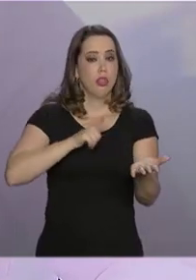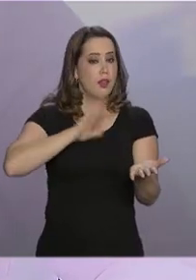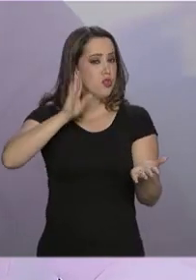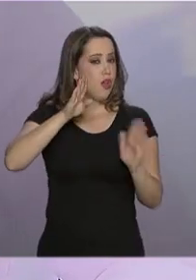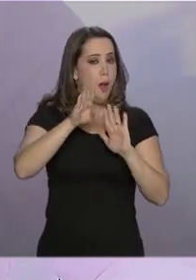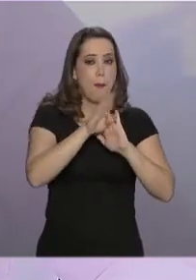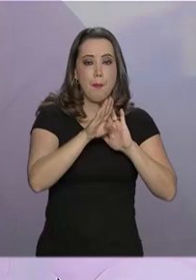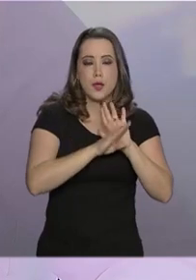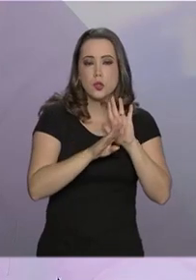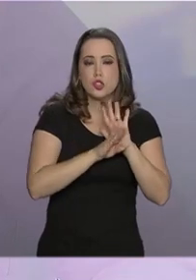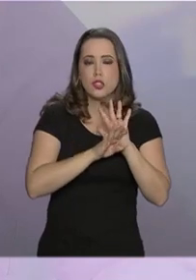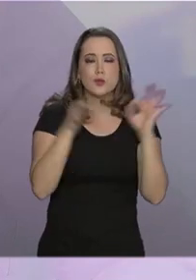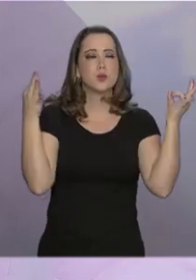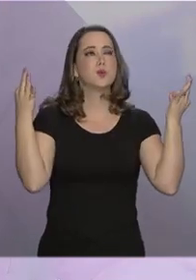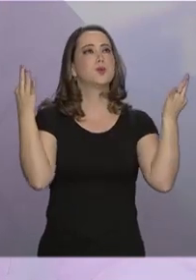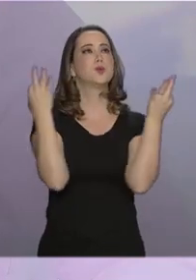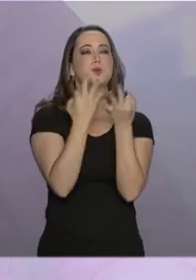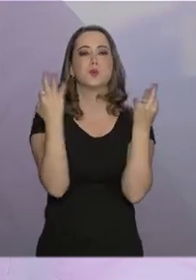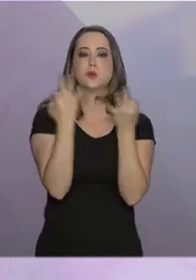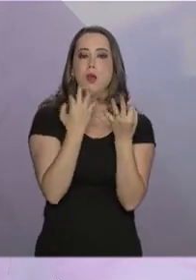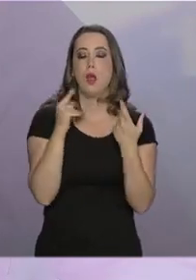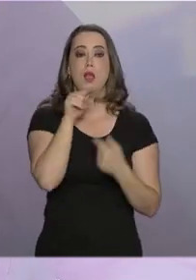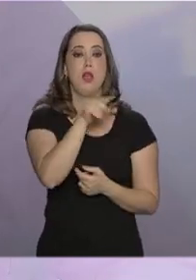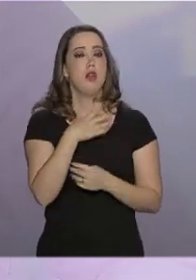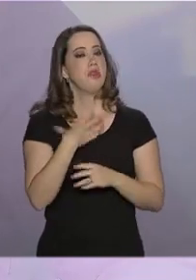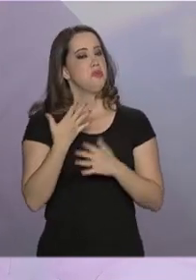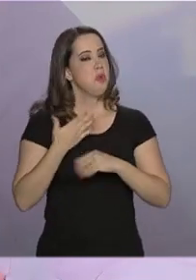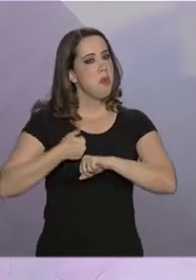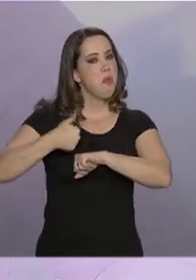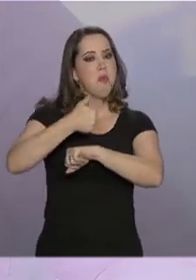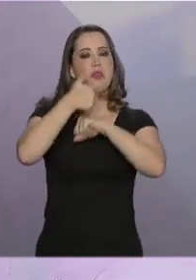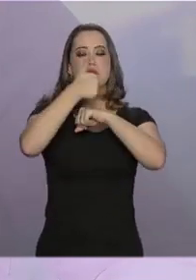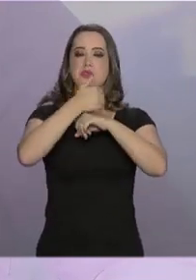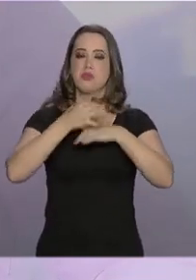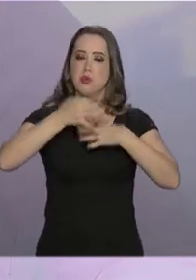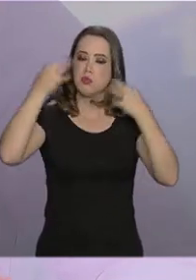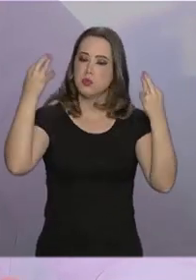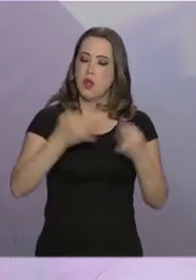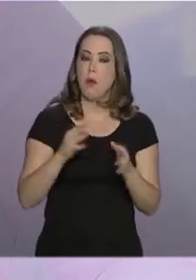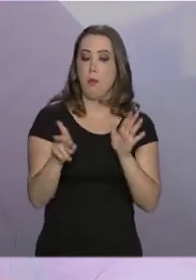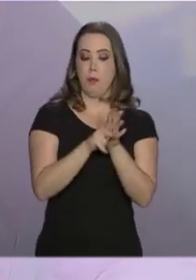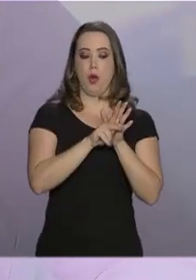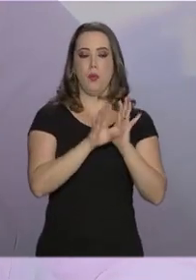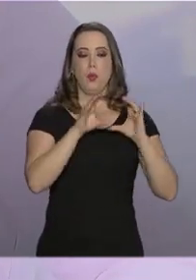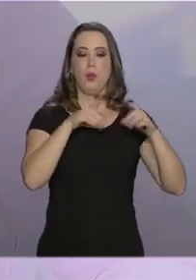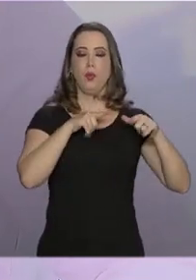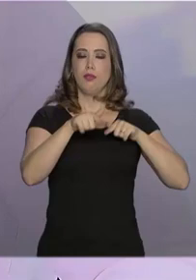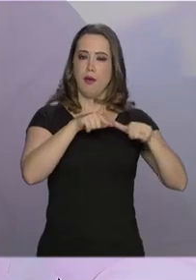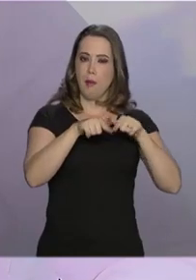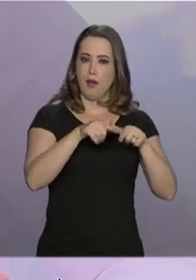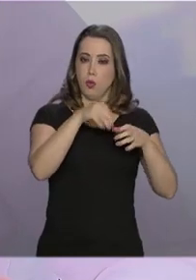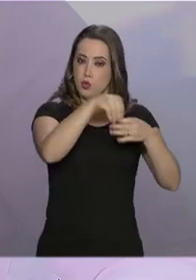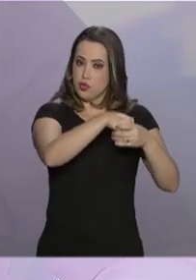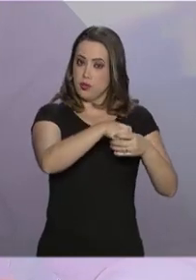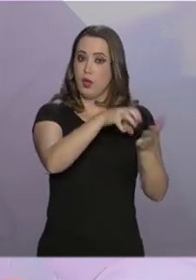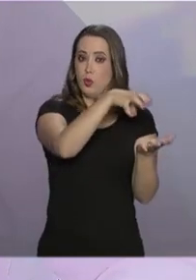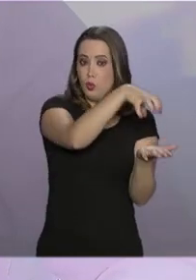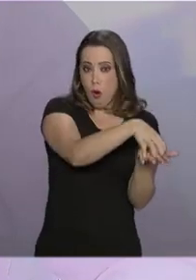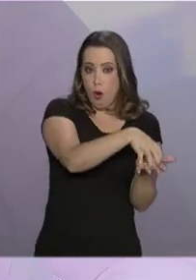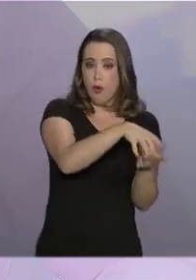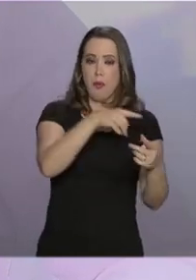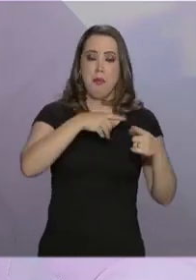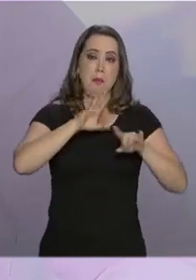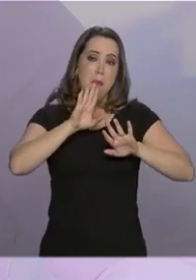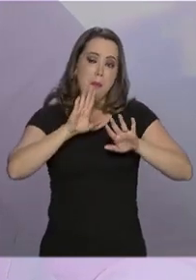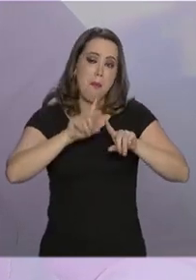projetos excepcionais, feitos com qualidade impecável pelos servidores do Estado e que por quaisquer